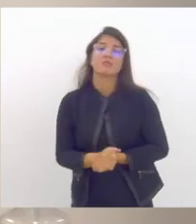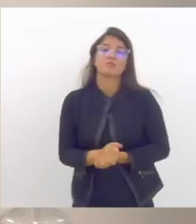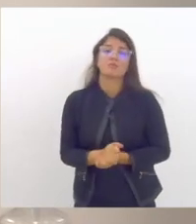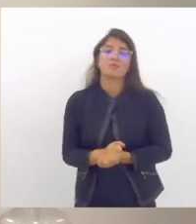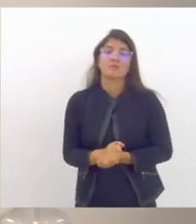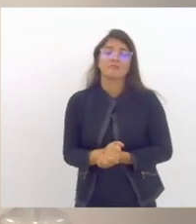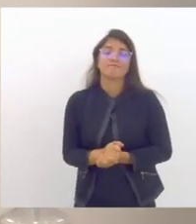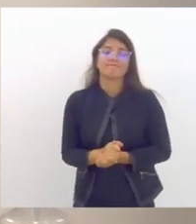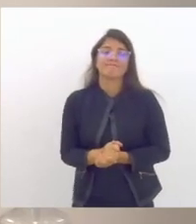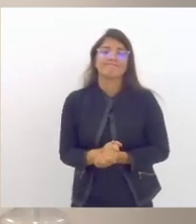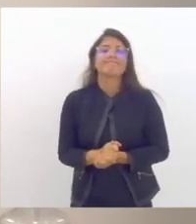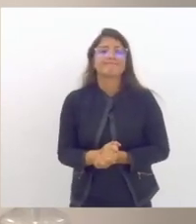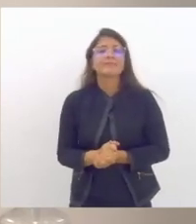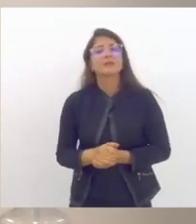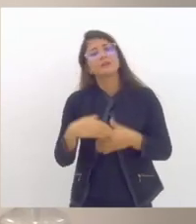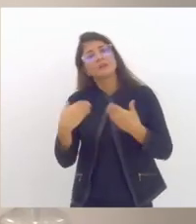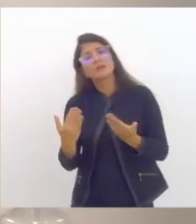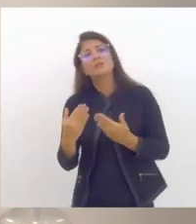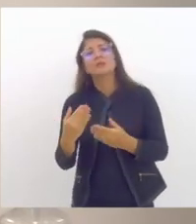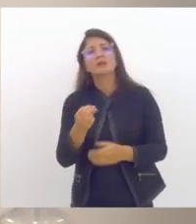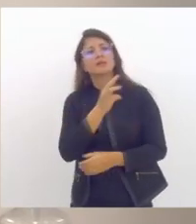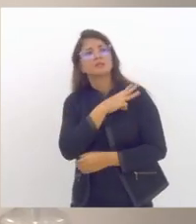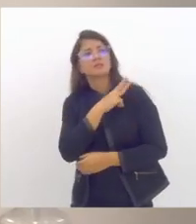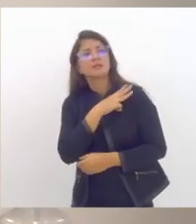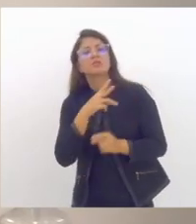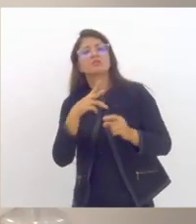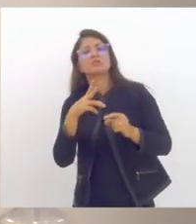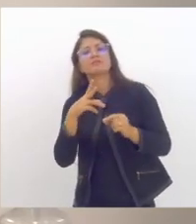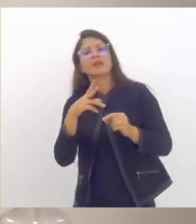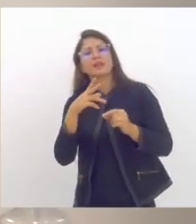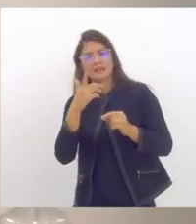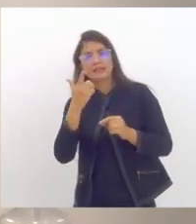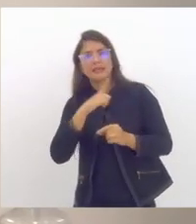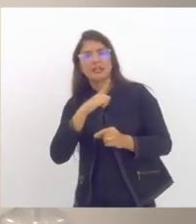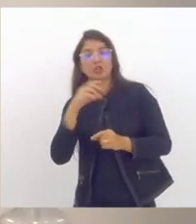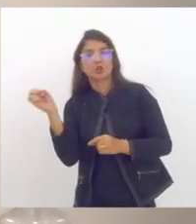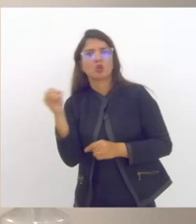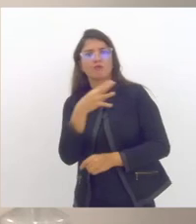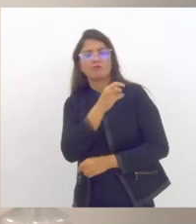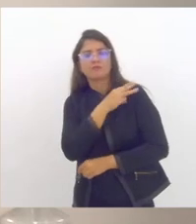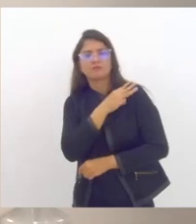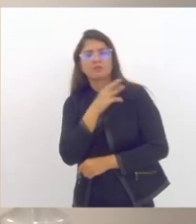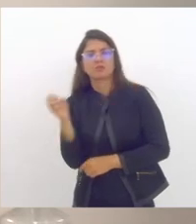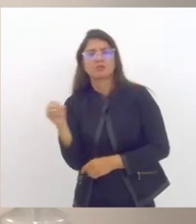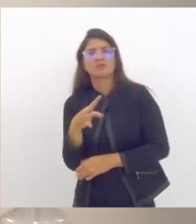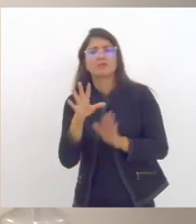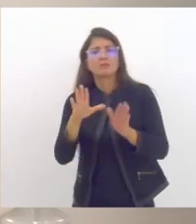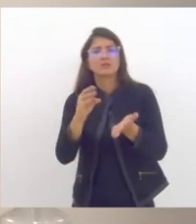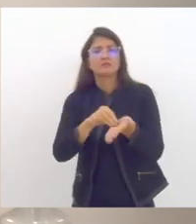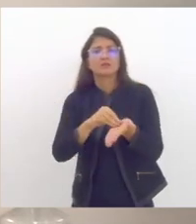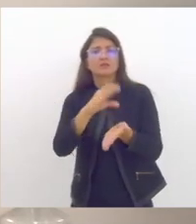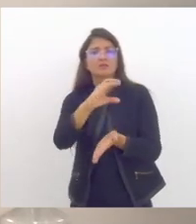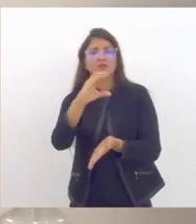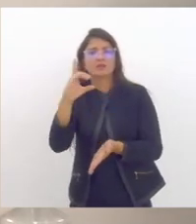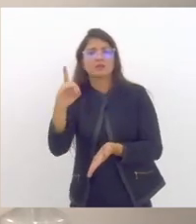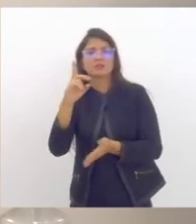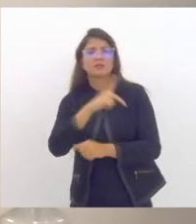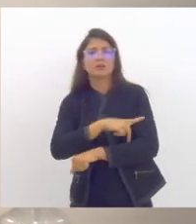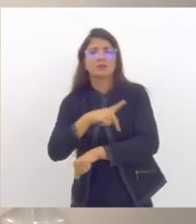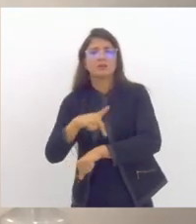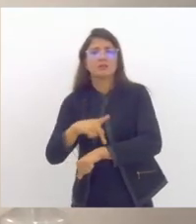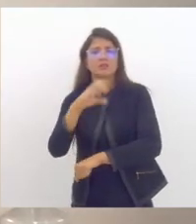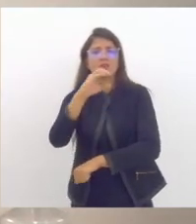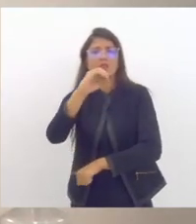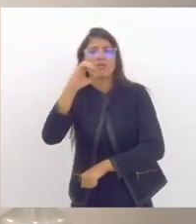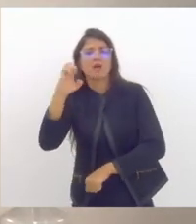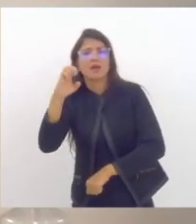meio a implementação da reforma do ensino médio depois do momento crítico da pandemia a gente não tem nem coordenador pedagógico orientador educacional como